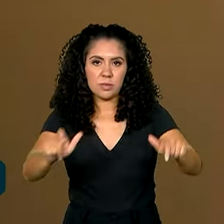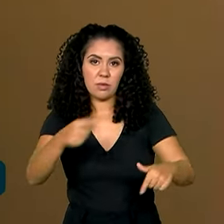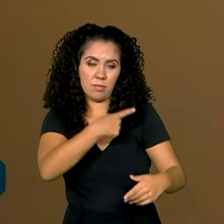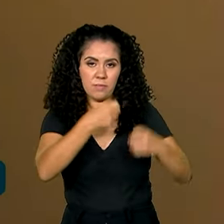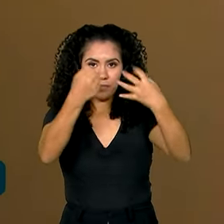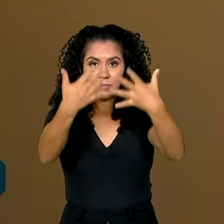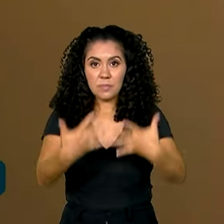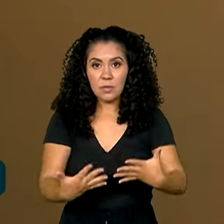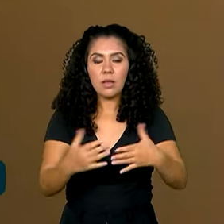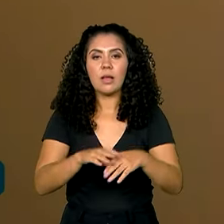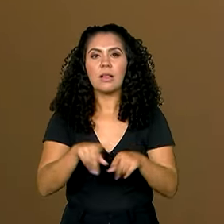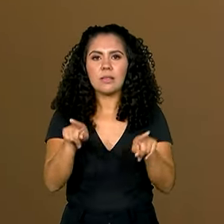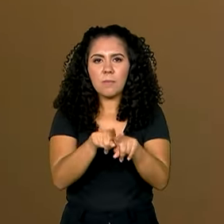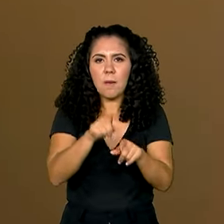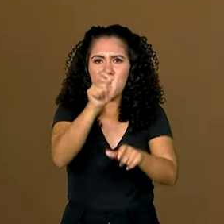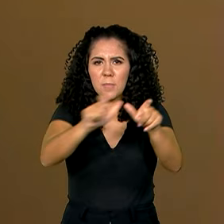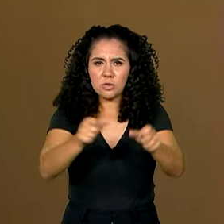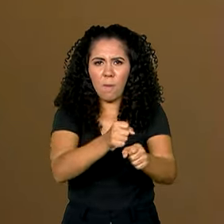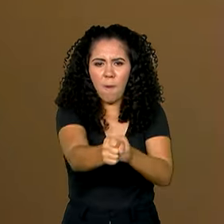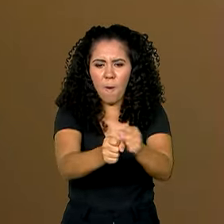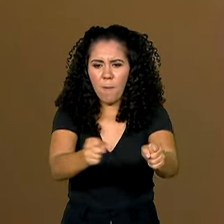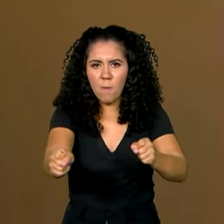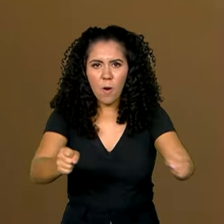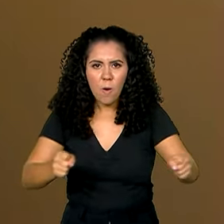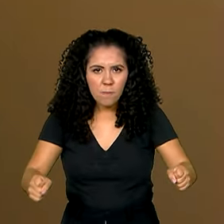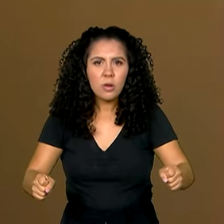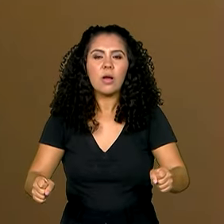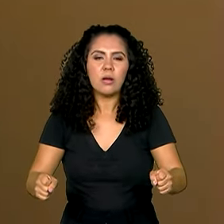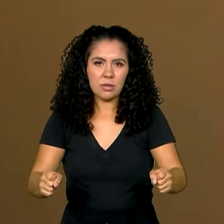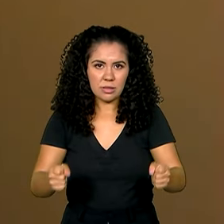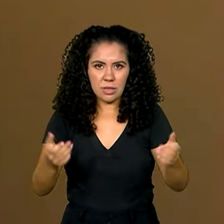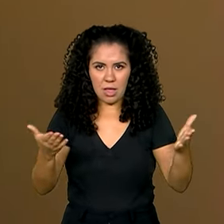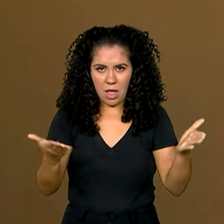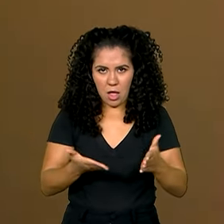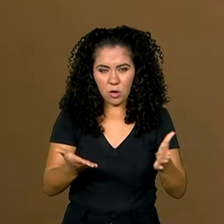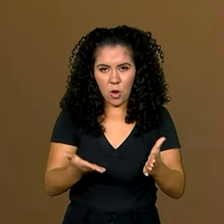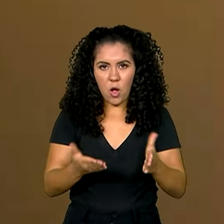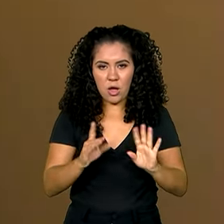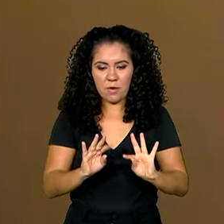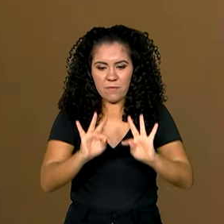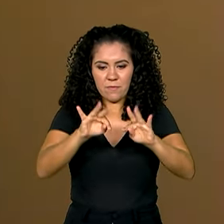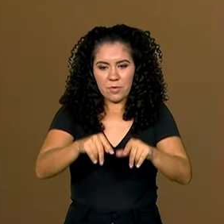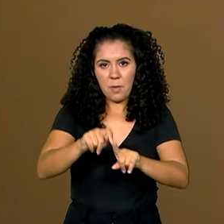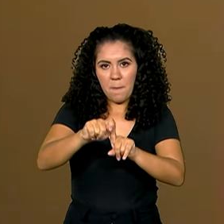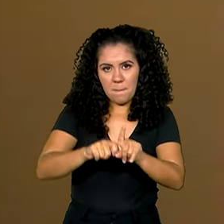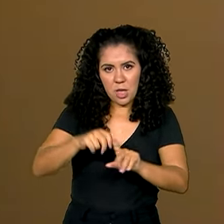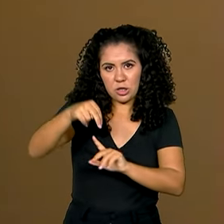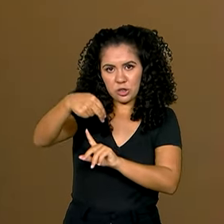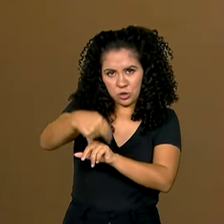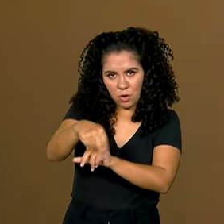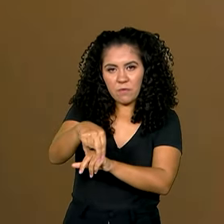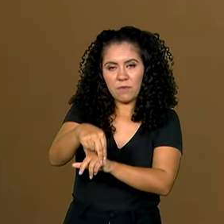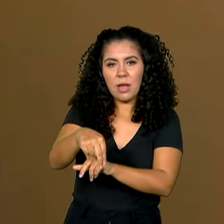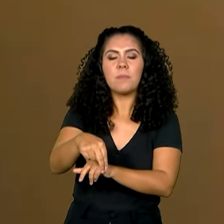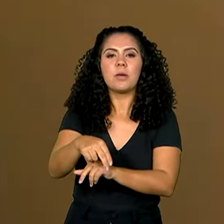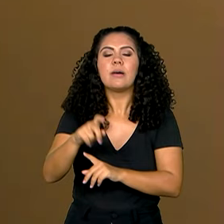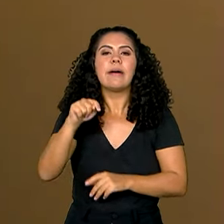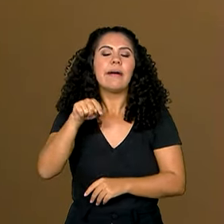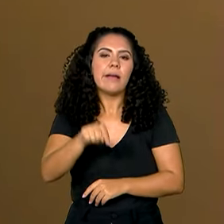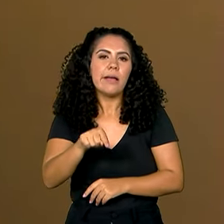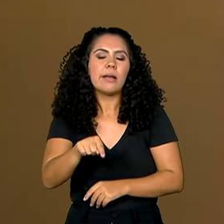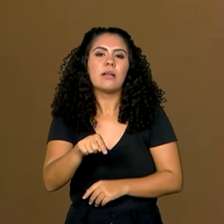da ocupação nesse trimestre agora de encerrado em novembro de 23 fez com que